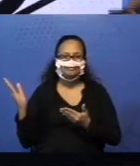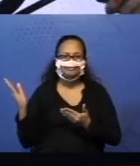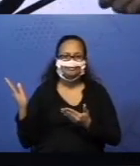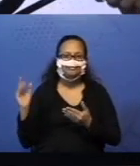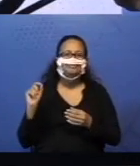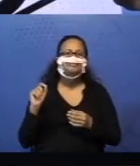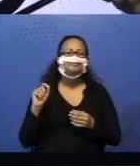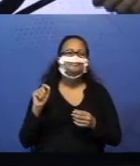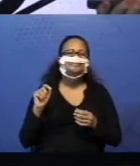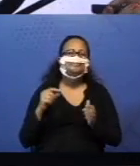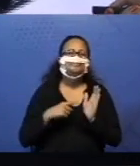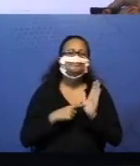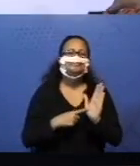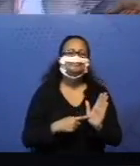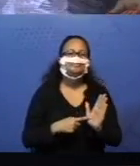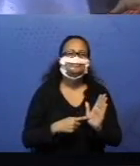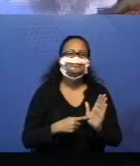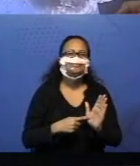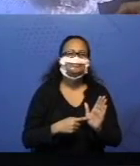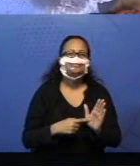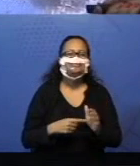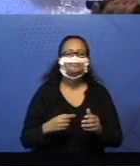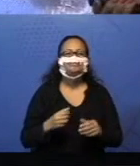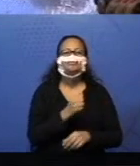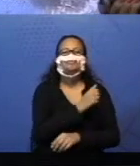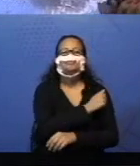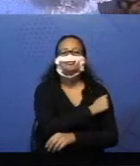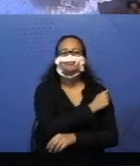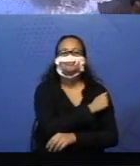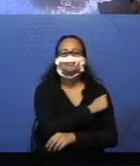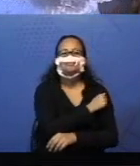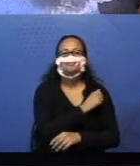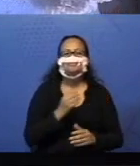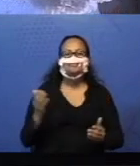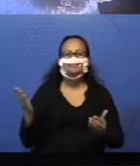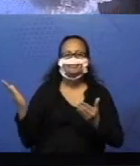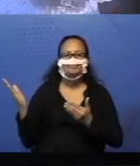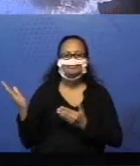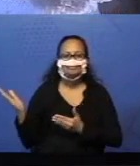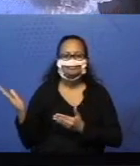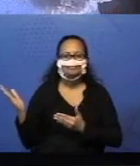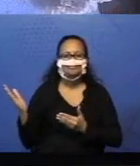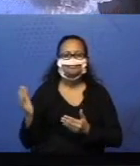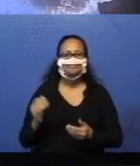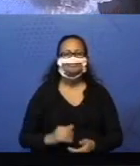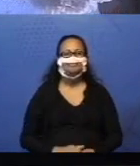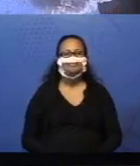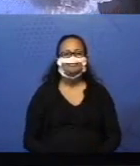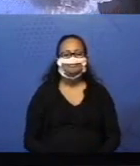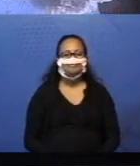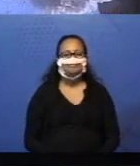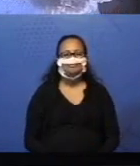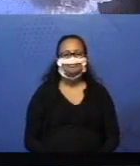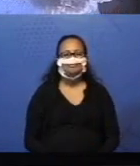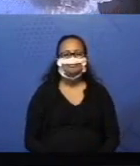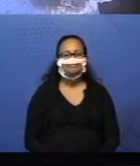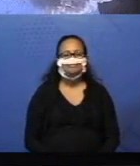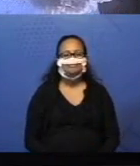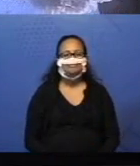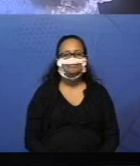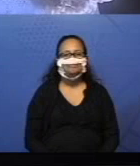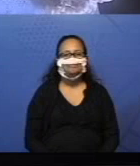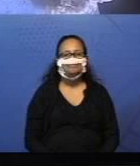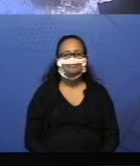vai aparecer hoje aqui na nossa tela? A aluna Alice, do segundo B, da